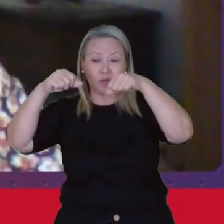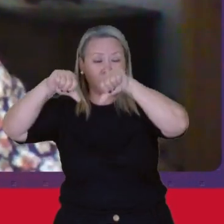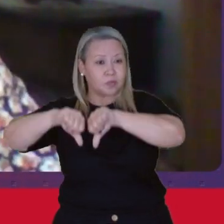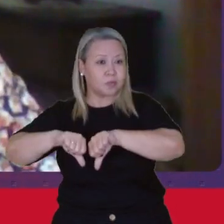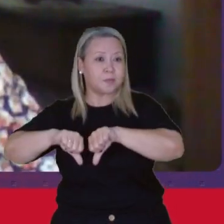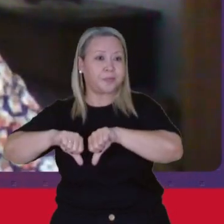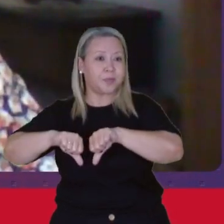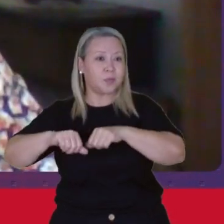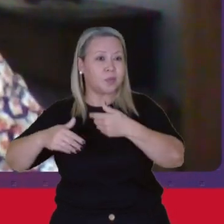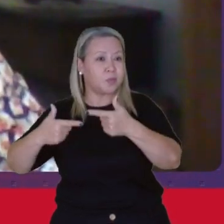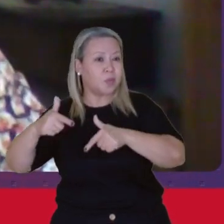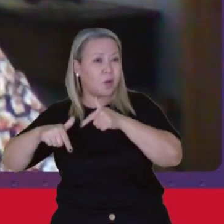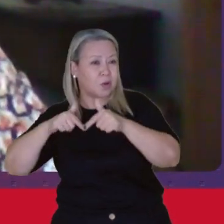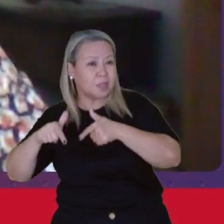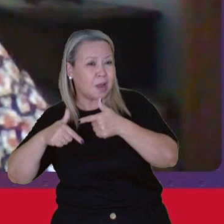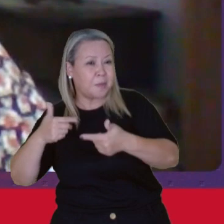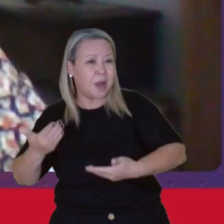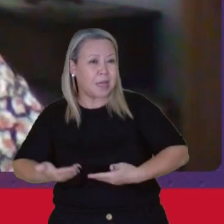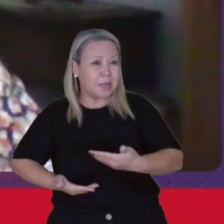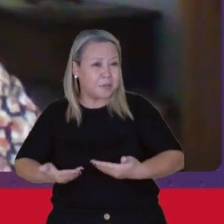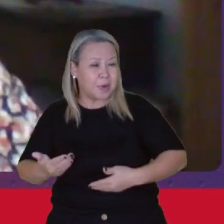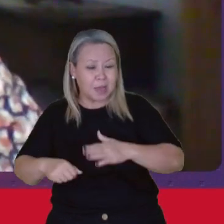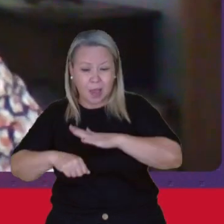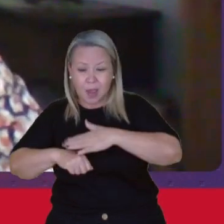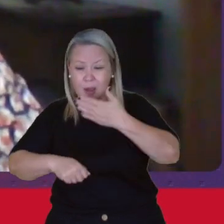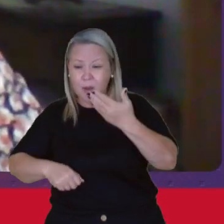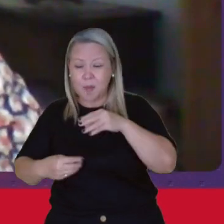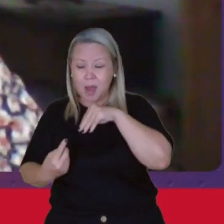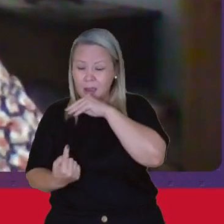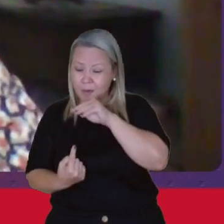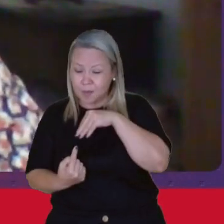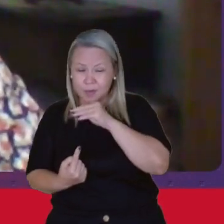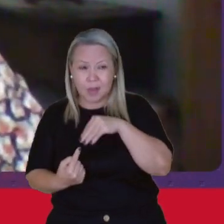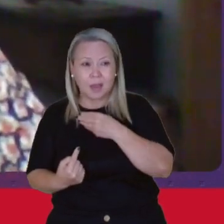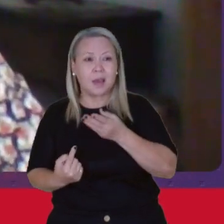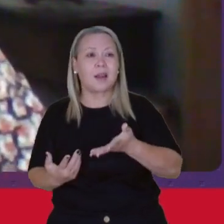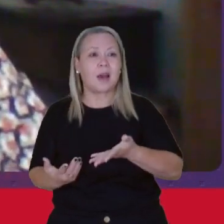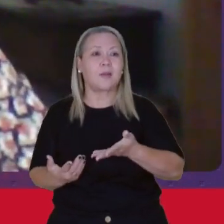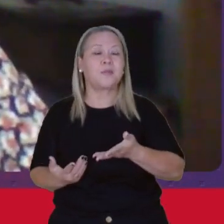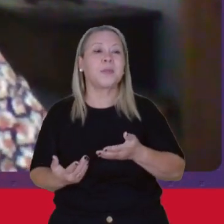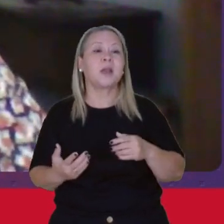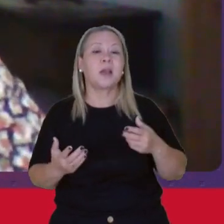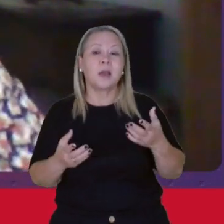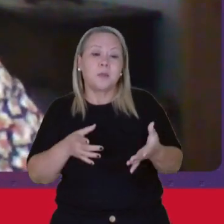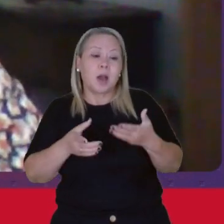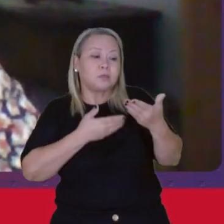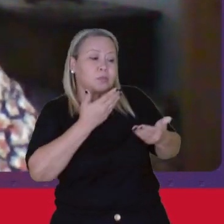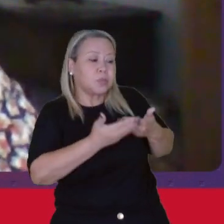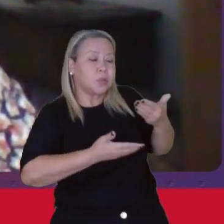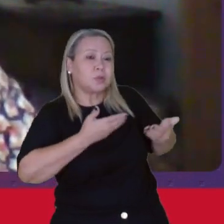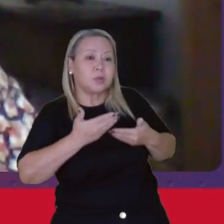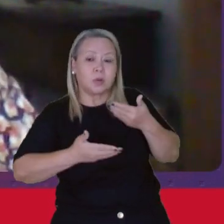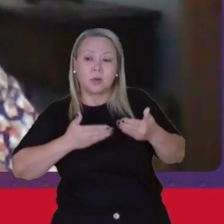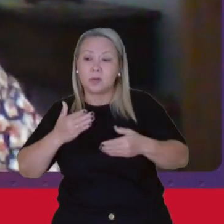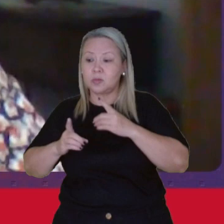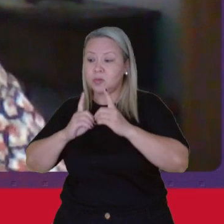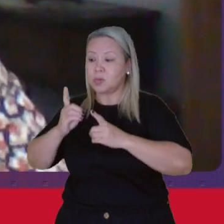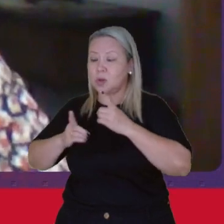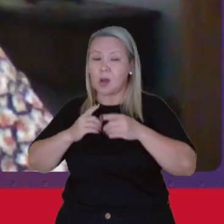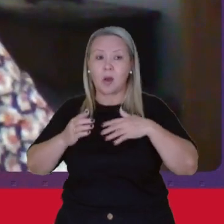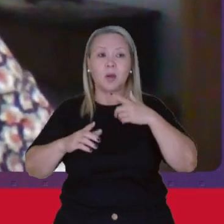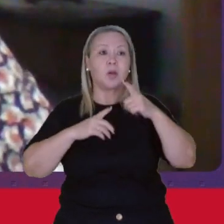Empregos Dos empregos Mais vulneráveis Para conciliar A dinâmica Do trabalho